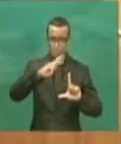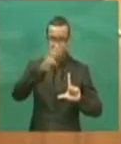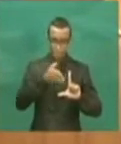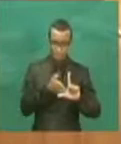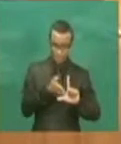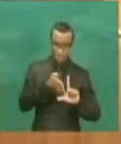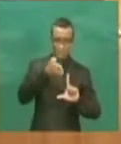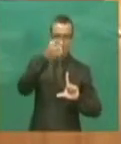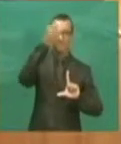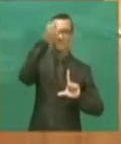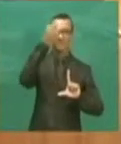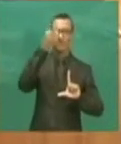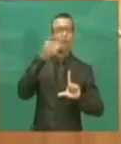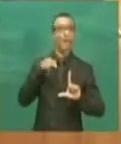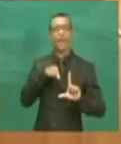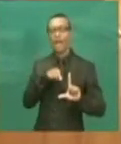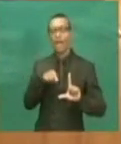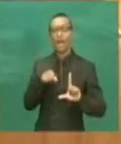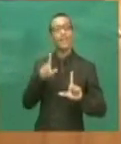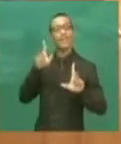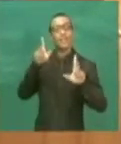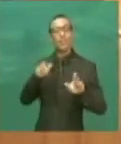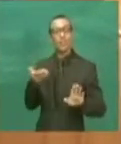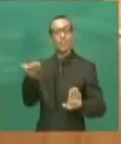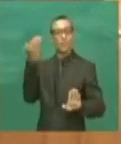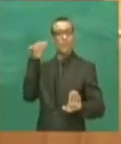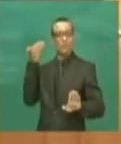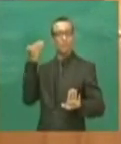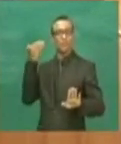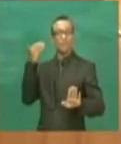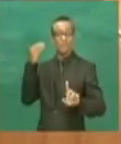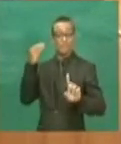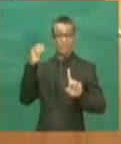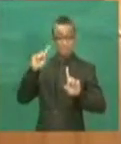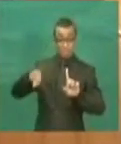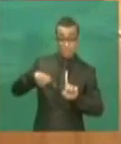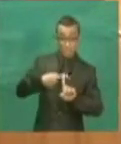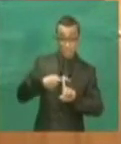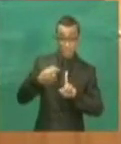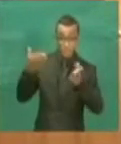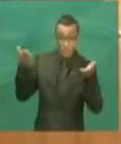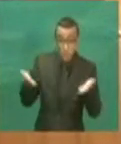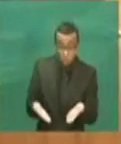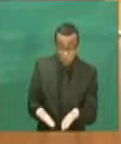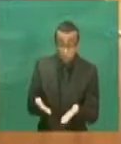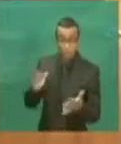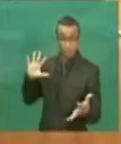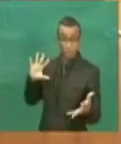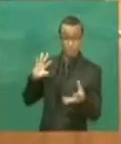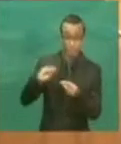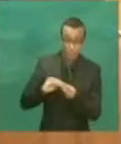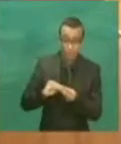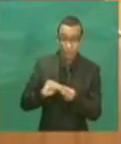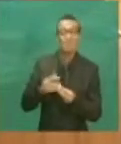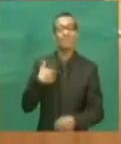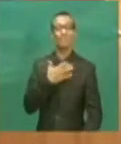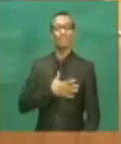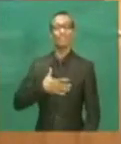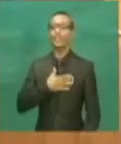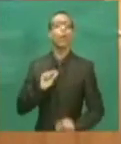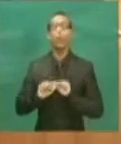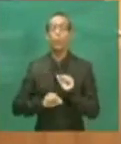Adicionado o feito passado com o feito atual, quero deixar claro a vocês que quem ganhou